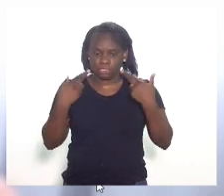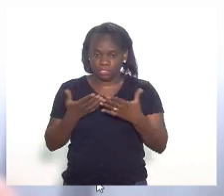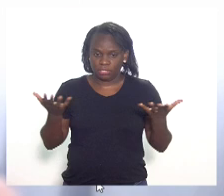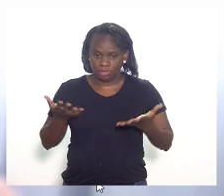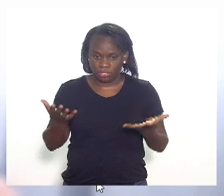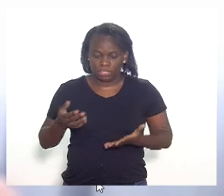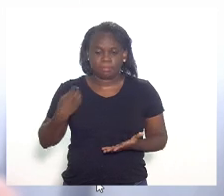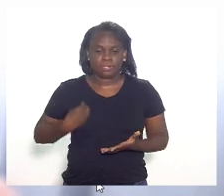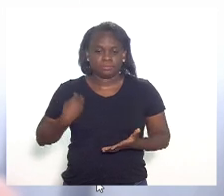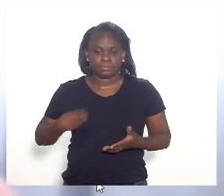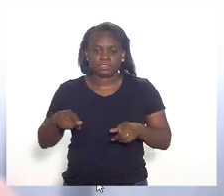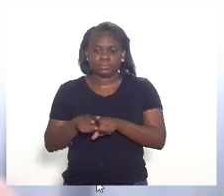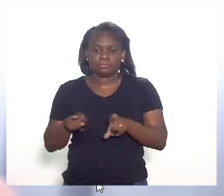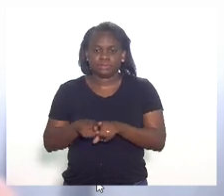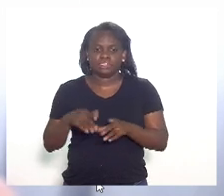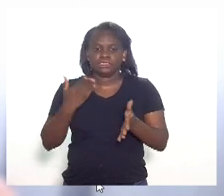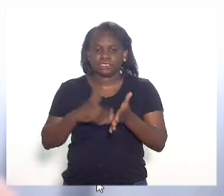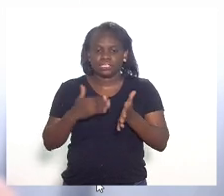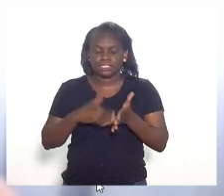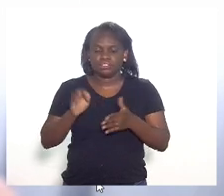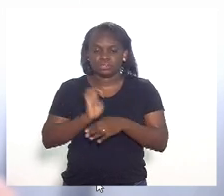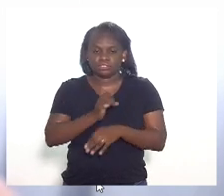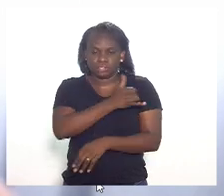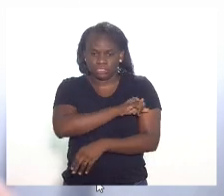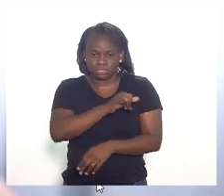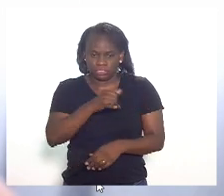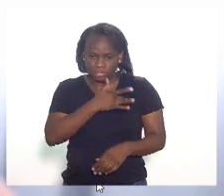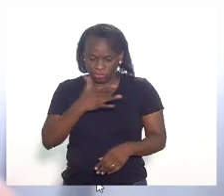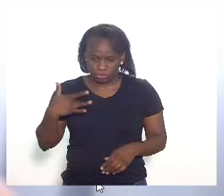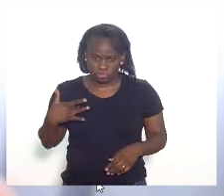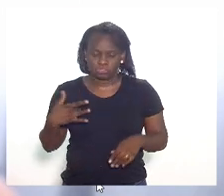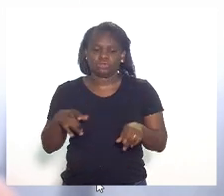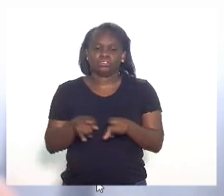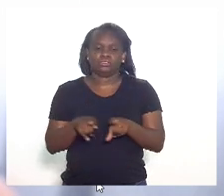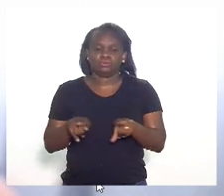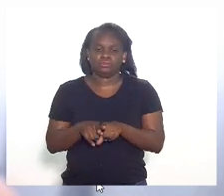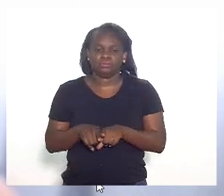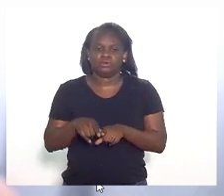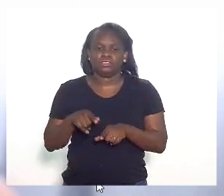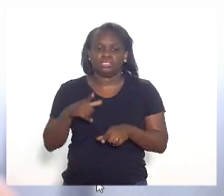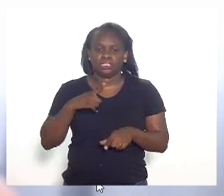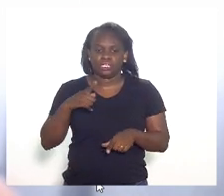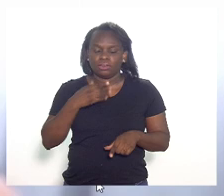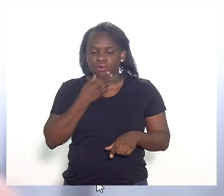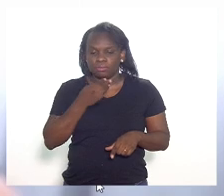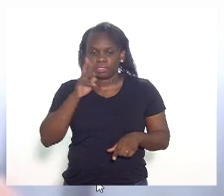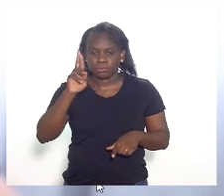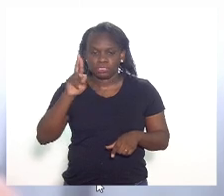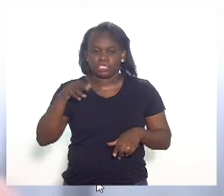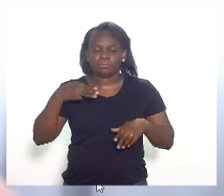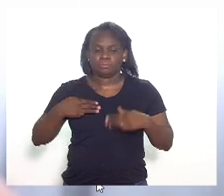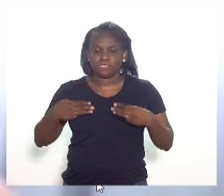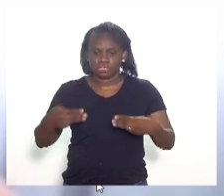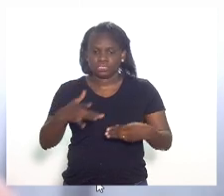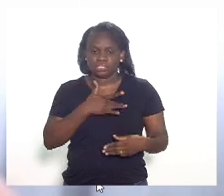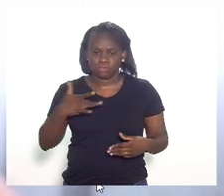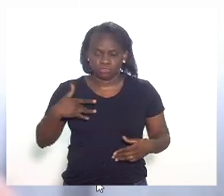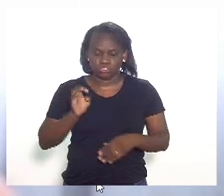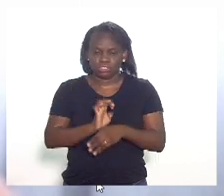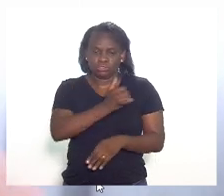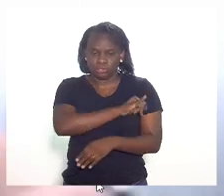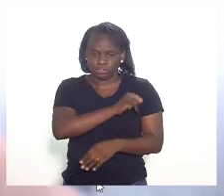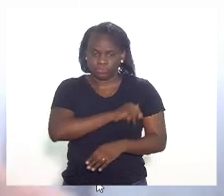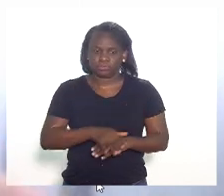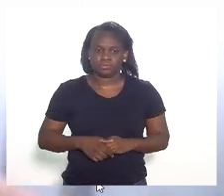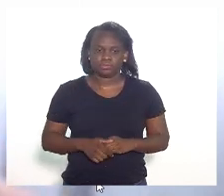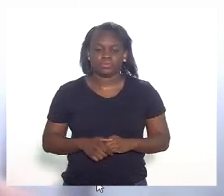com a participação também do secretário de Estado de Saúde e da representação do superintendente do Ministério da Saúde no Estado do Rio de Janeiro.